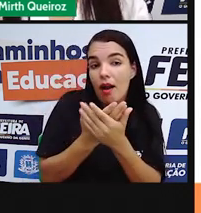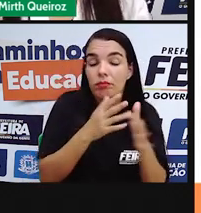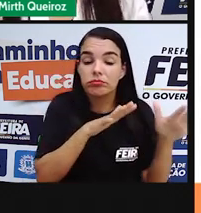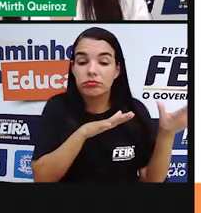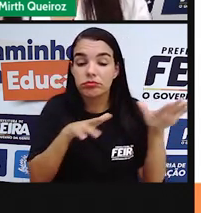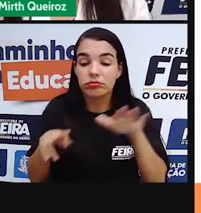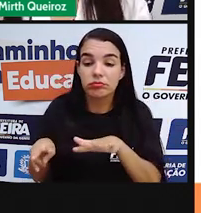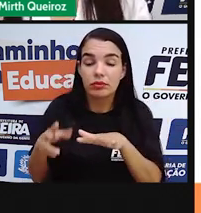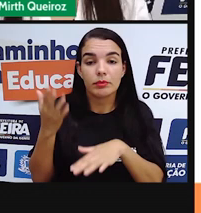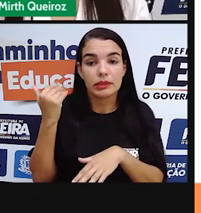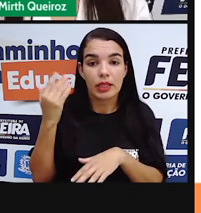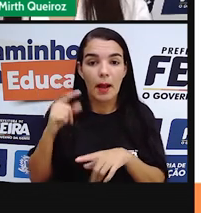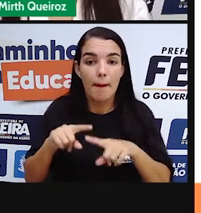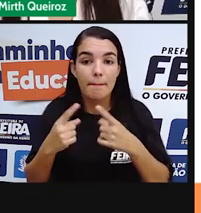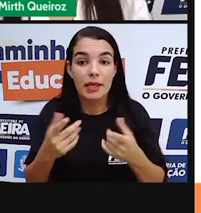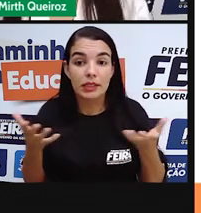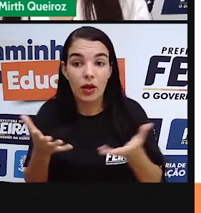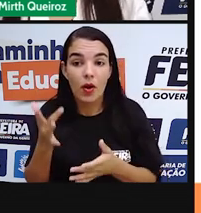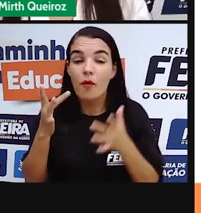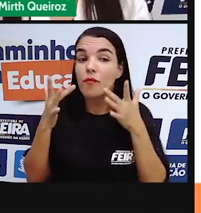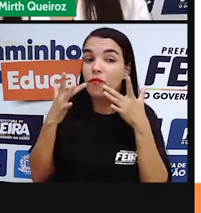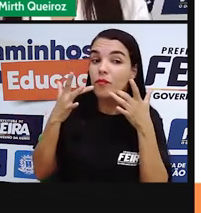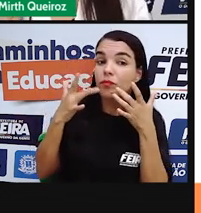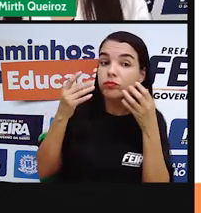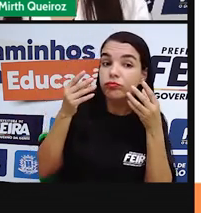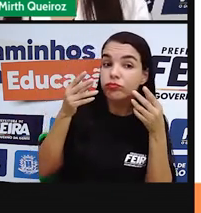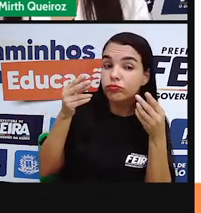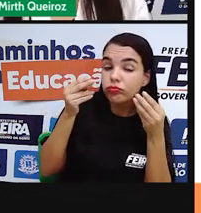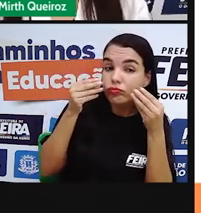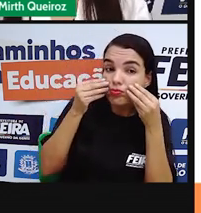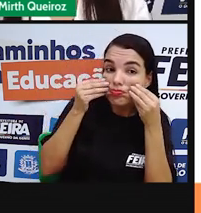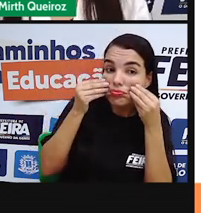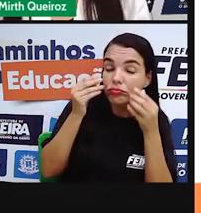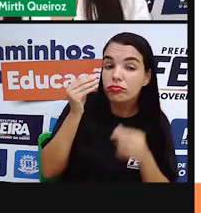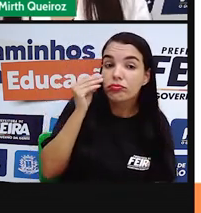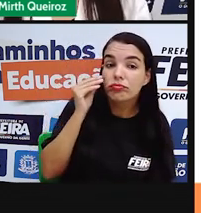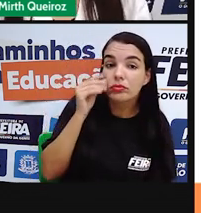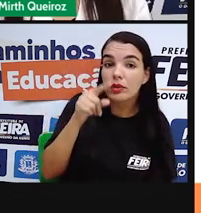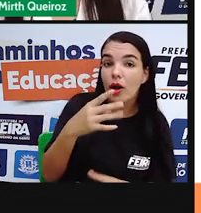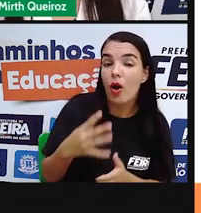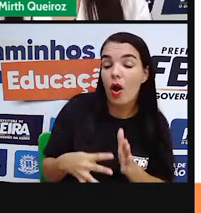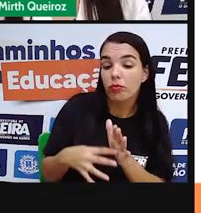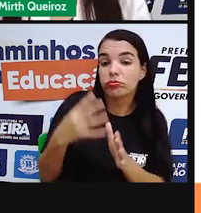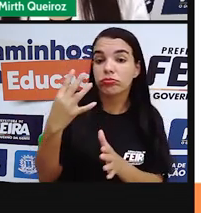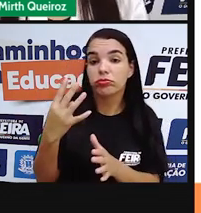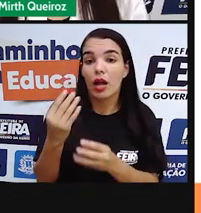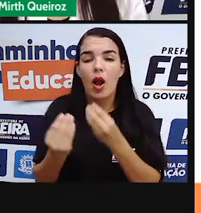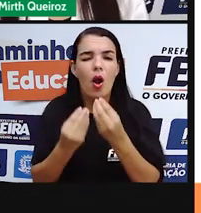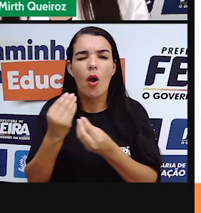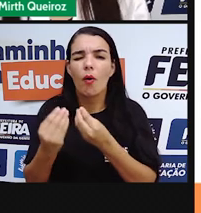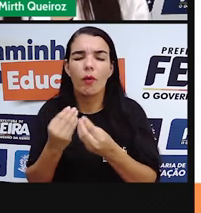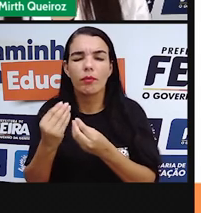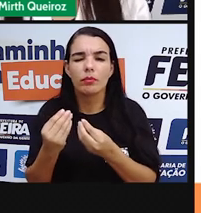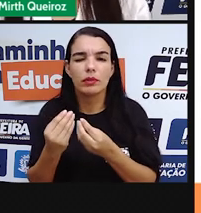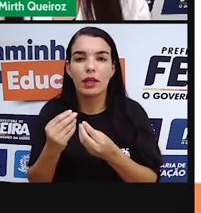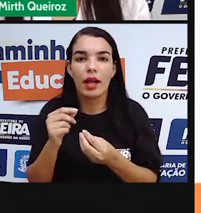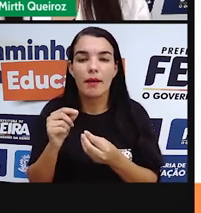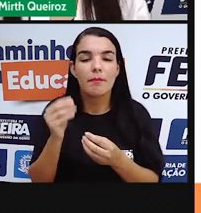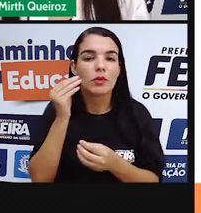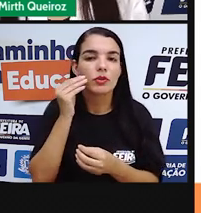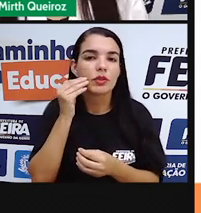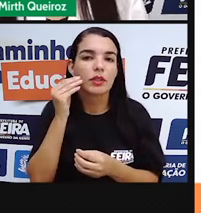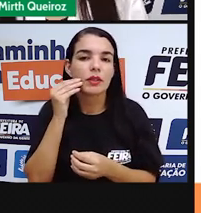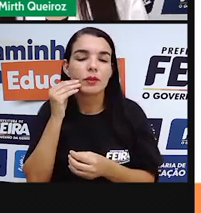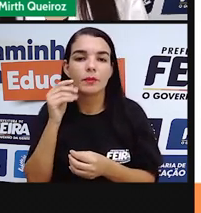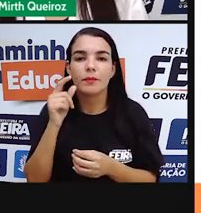esse assunto. Mas eu vou apresentar aqui para vocês as quatro estações, como surgiram de acordo com a mitologia